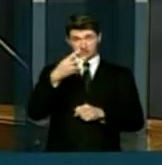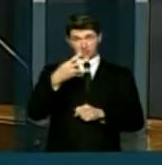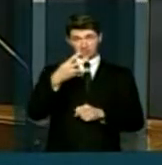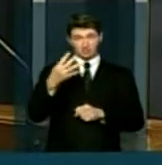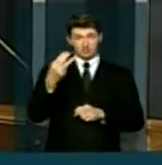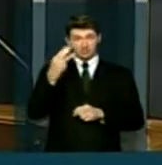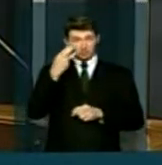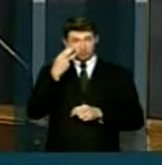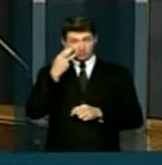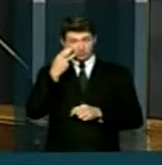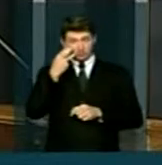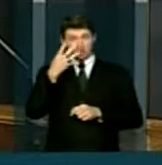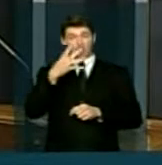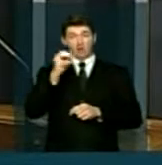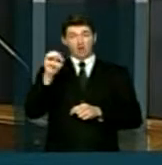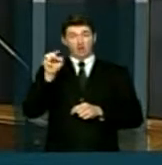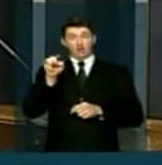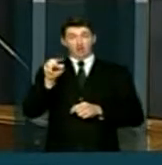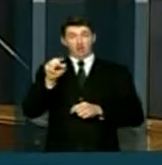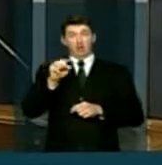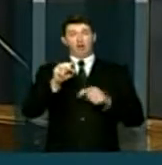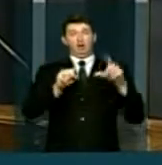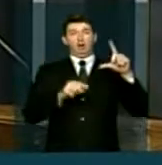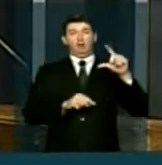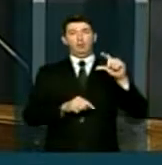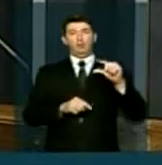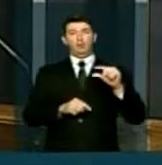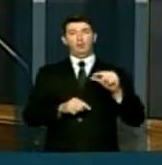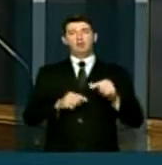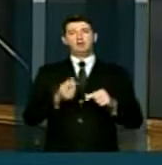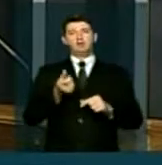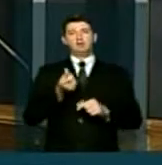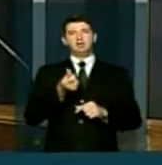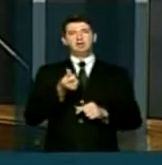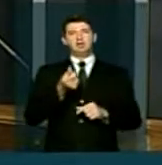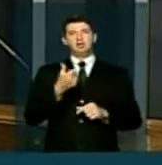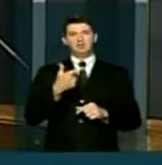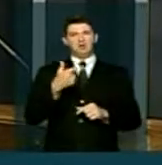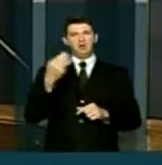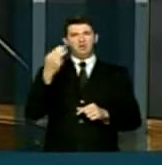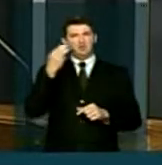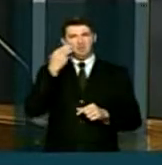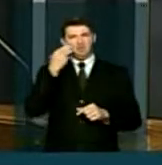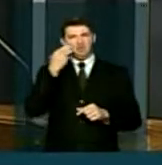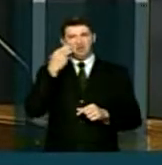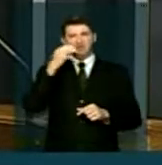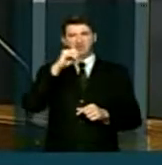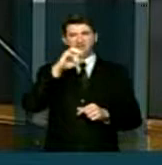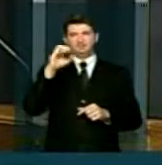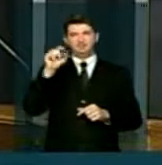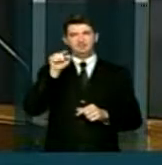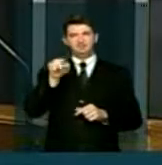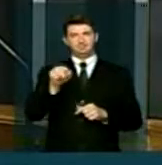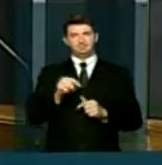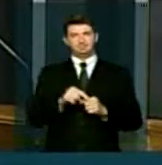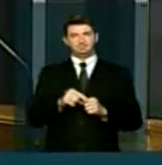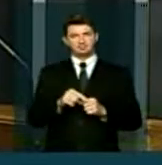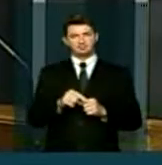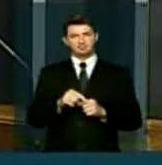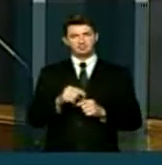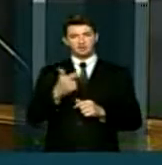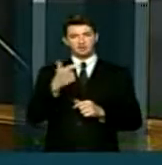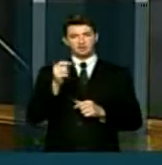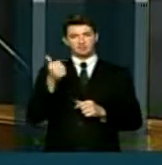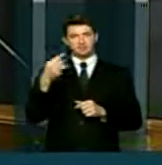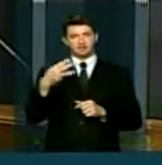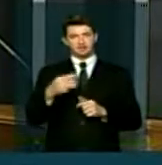74,4 milhões para R$ 62,9 milhões no ano